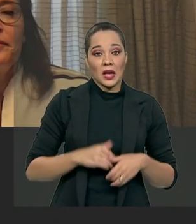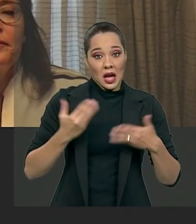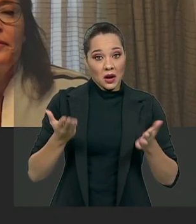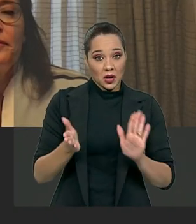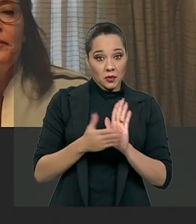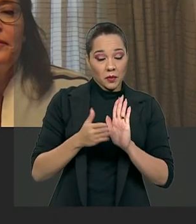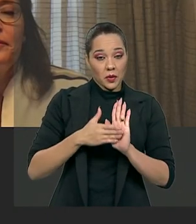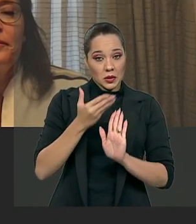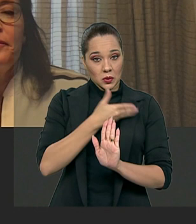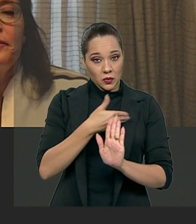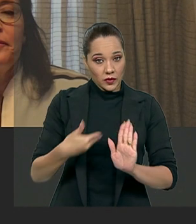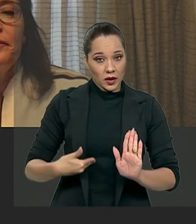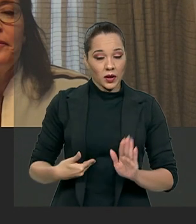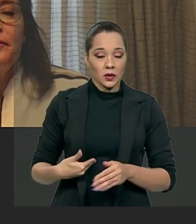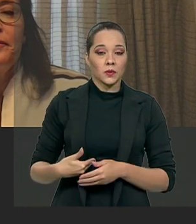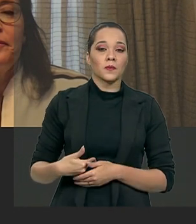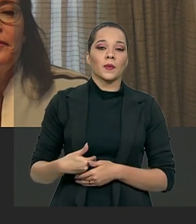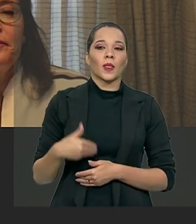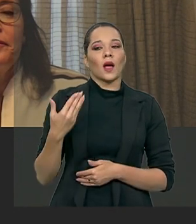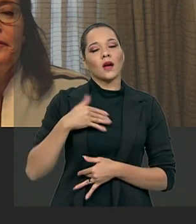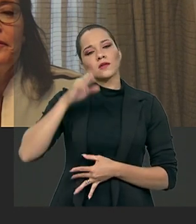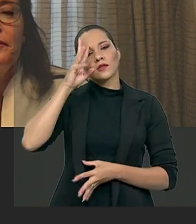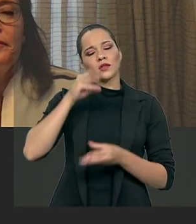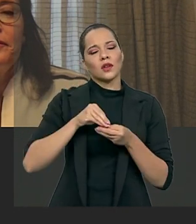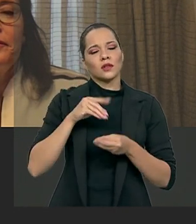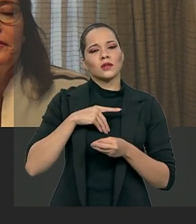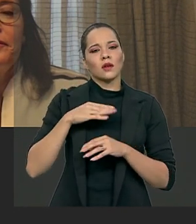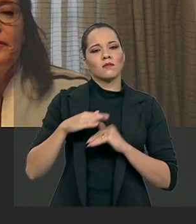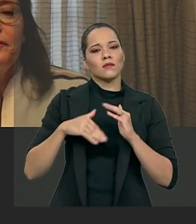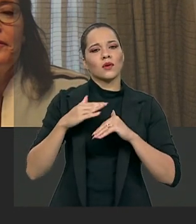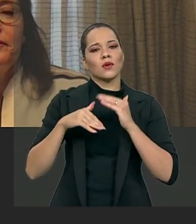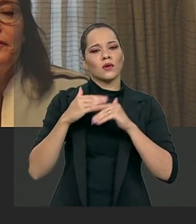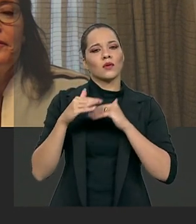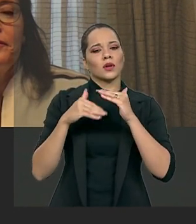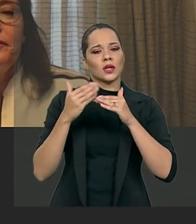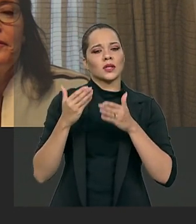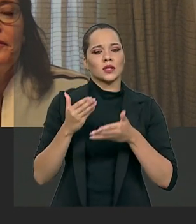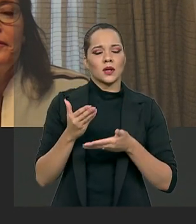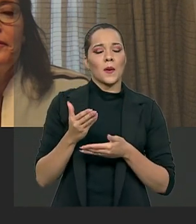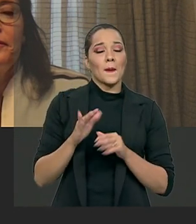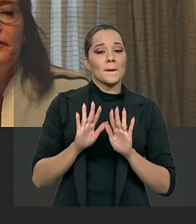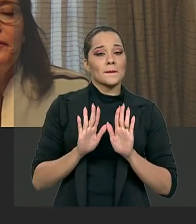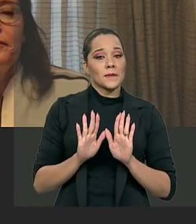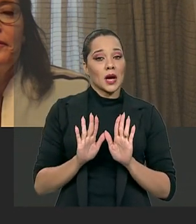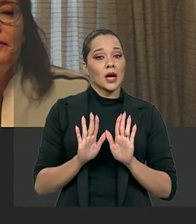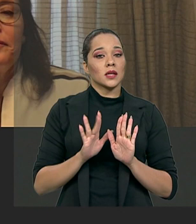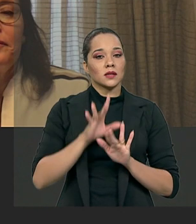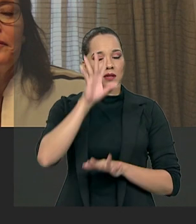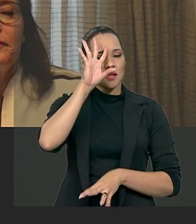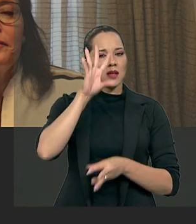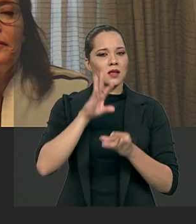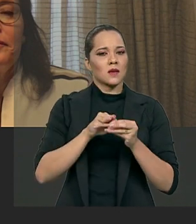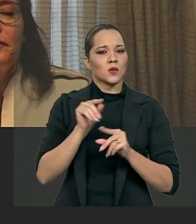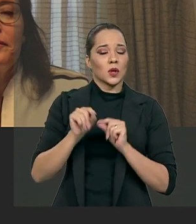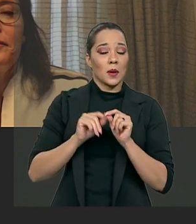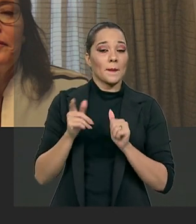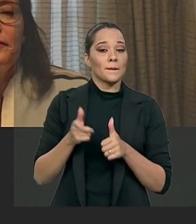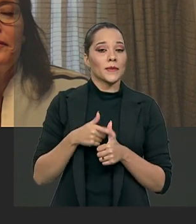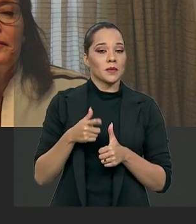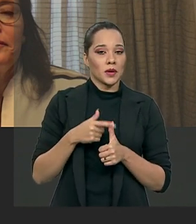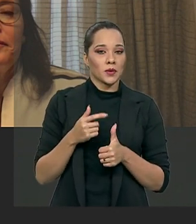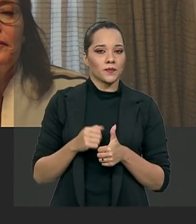proposta do governo, a gente entende que tem avanços, mas entendemos que, primeiro,